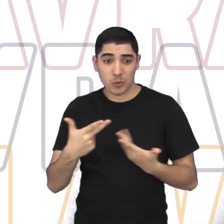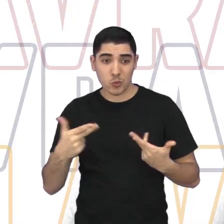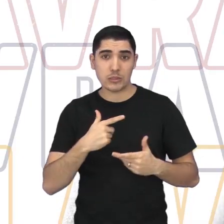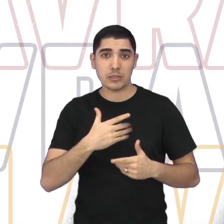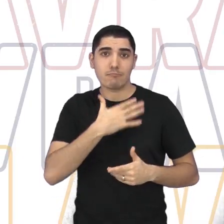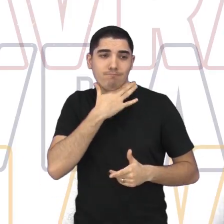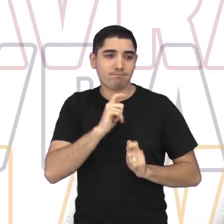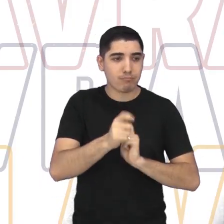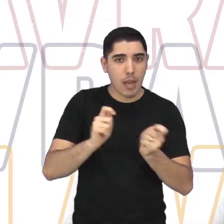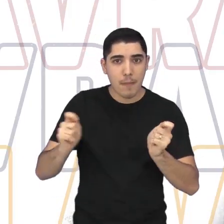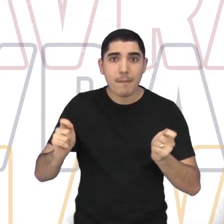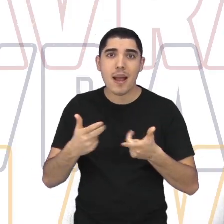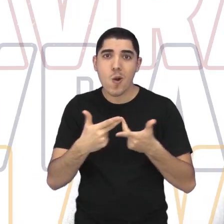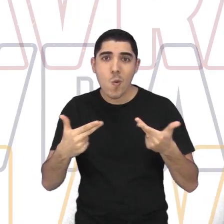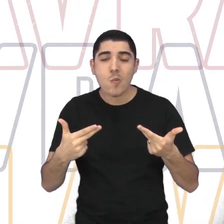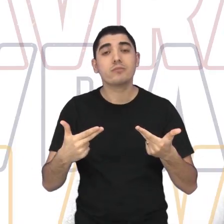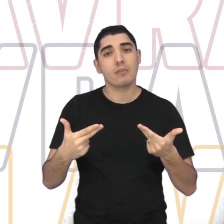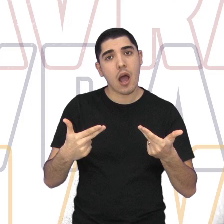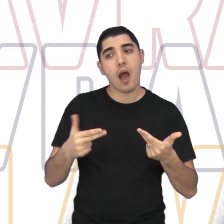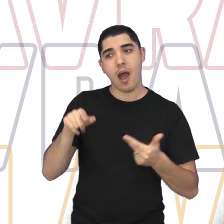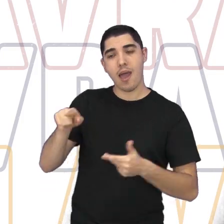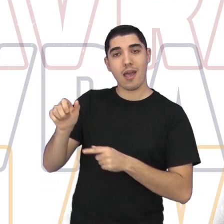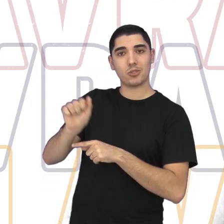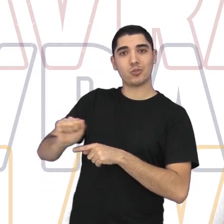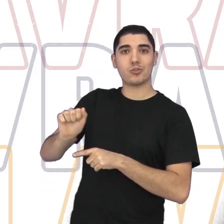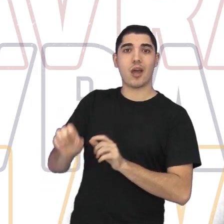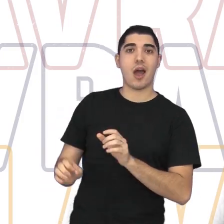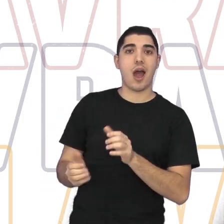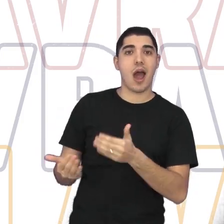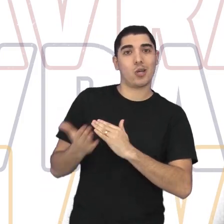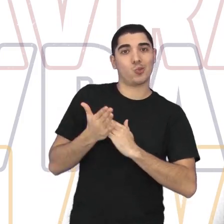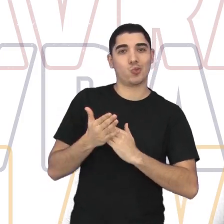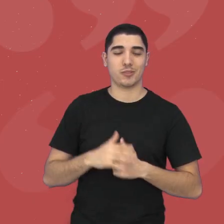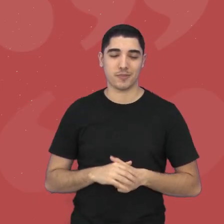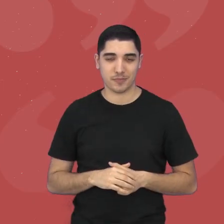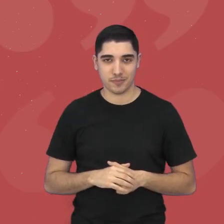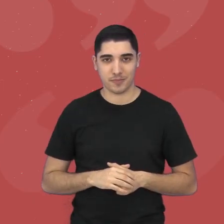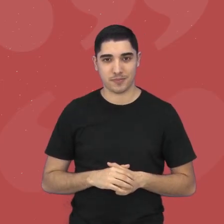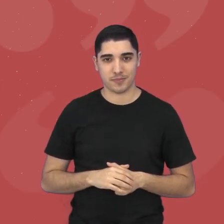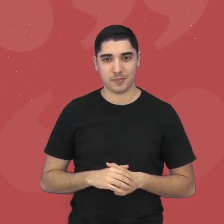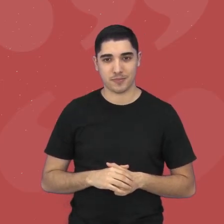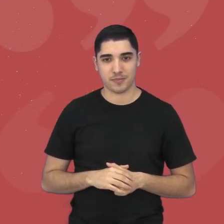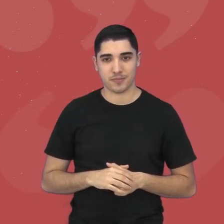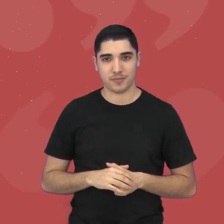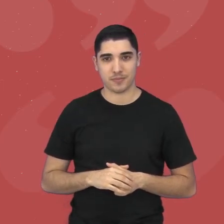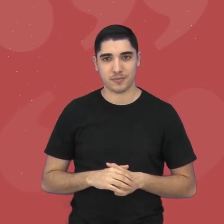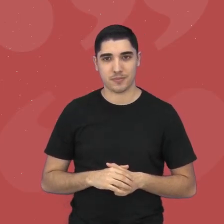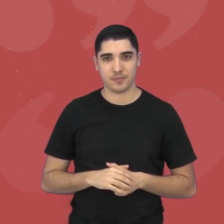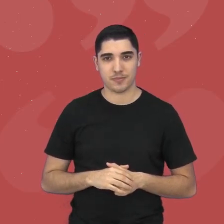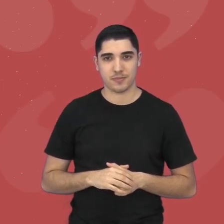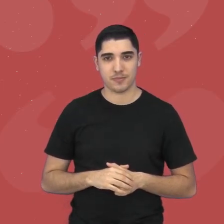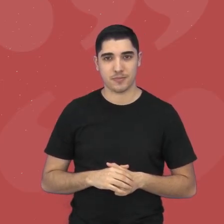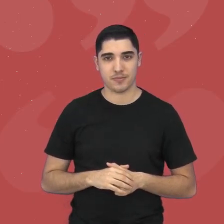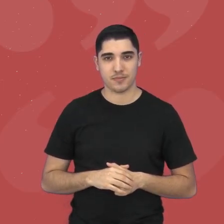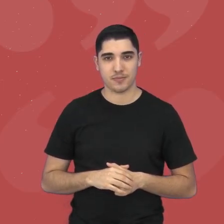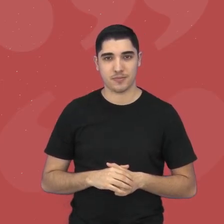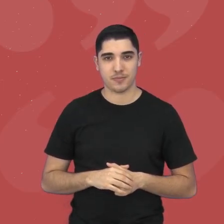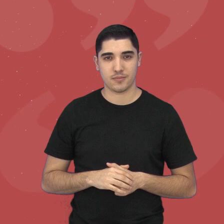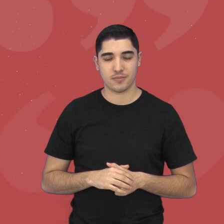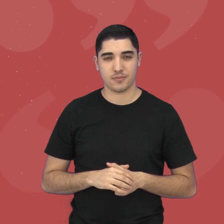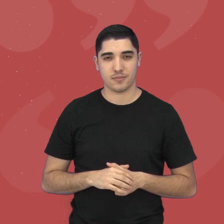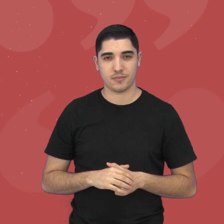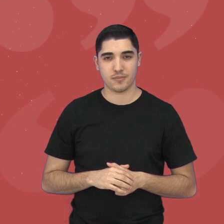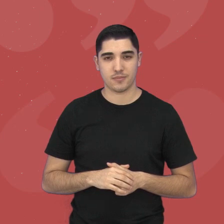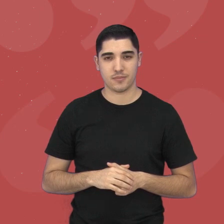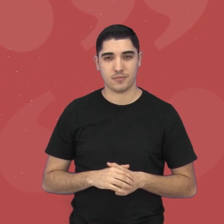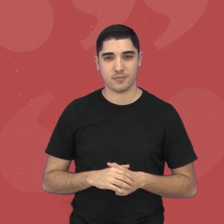temos fixas, né? De lá do espaço mesmo. Quais foram os principais desafios no